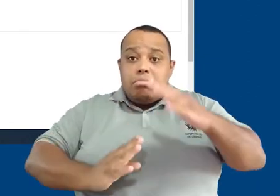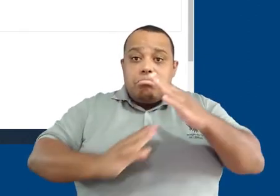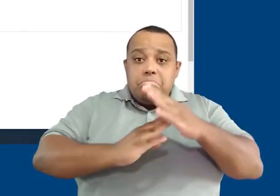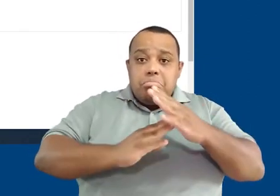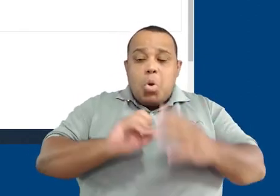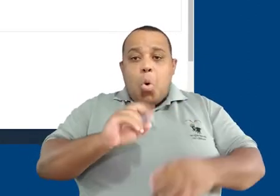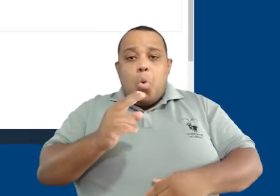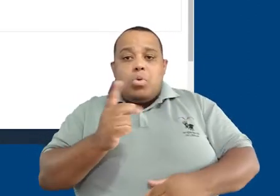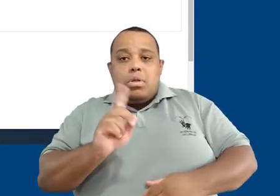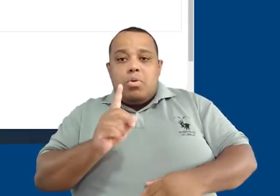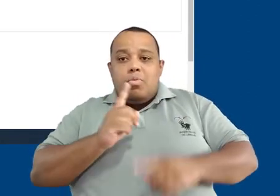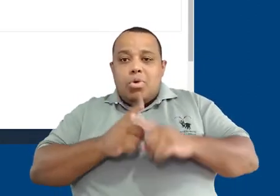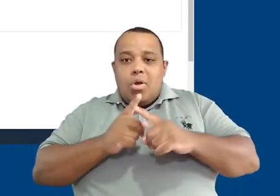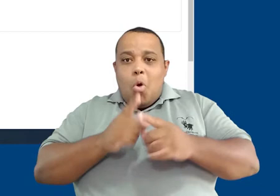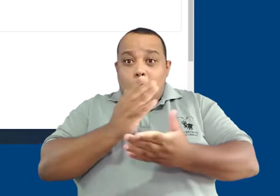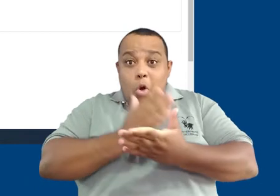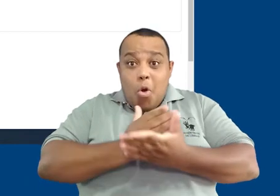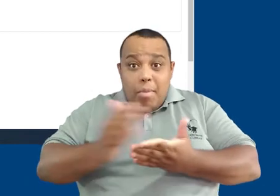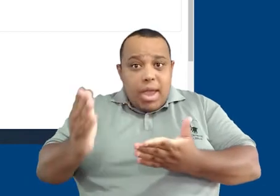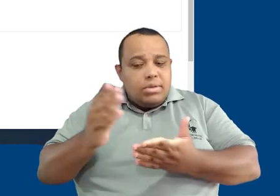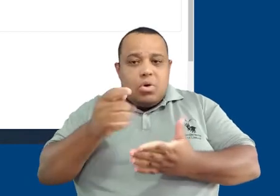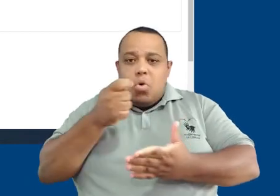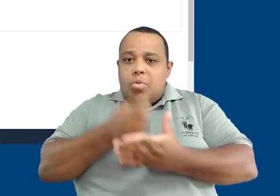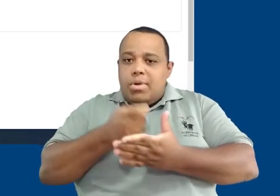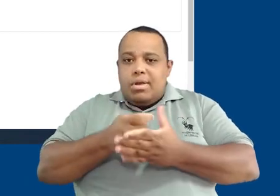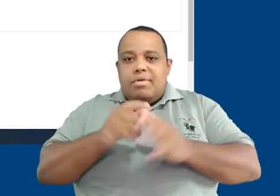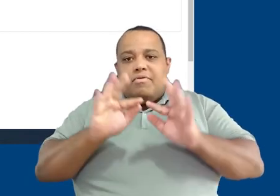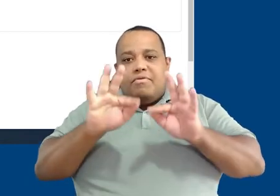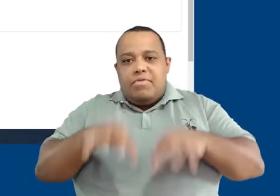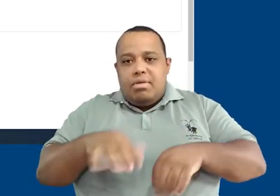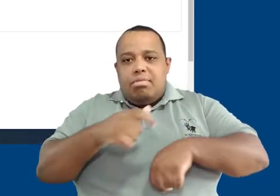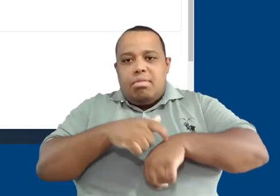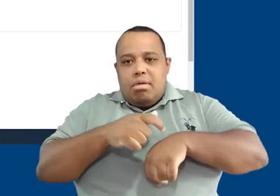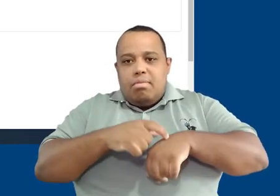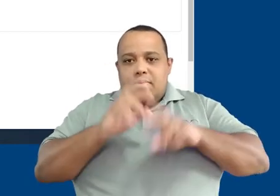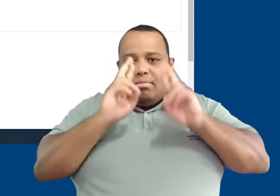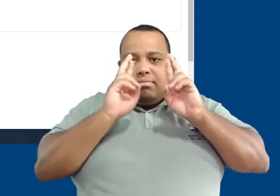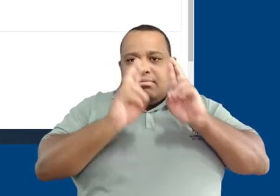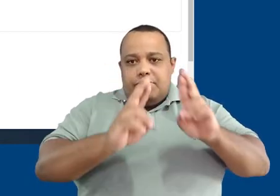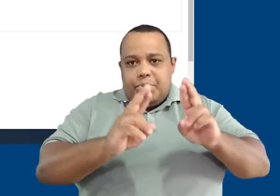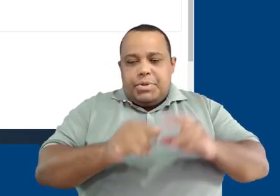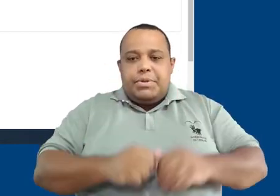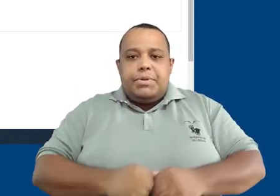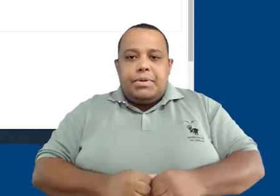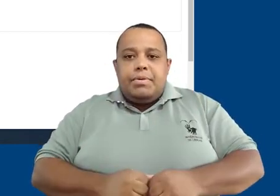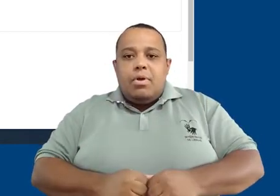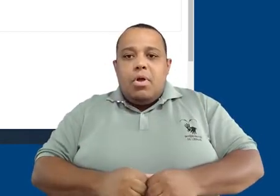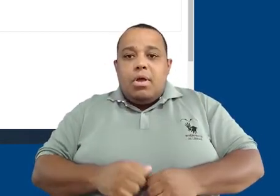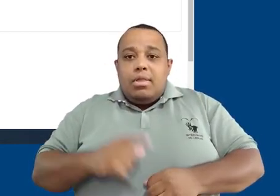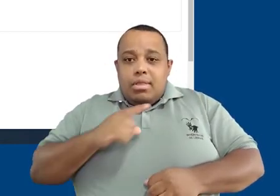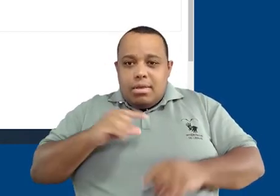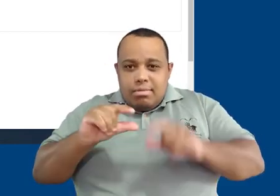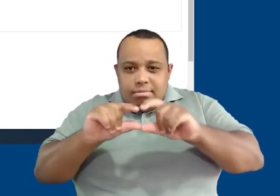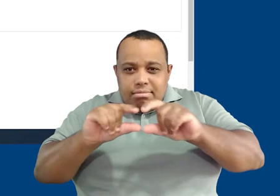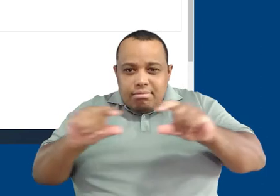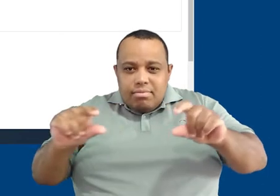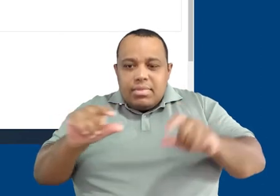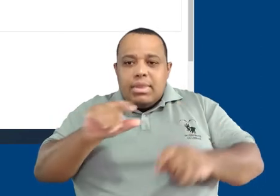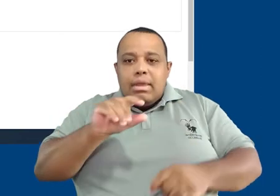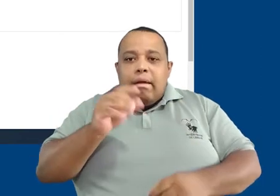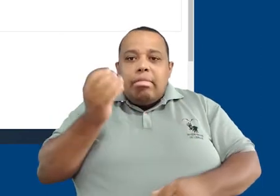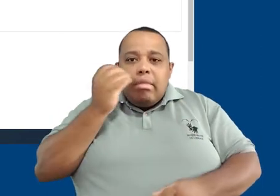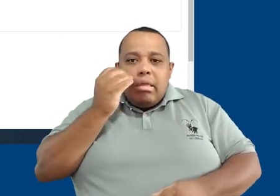de iniciar uma tentativa do questionário. Para iniciar uma tentativa, clicamos no botão Tentar